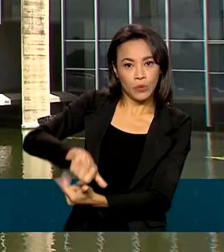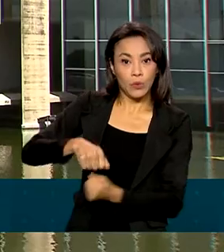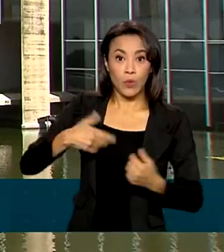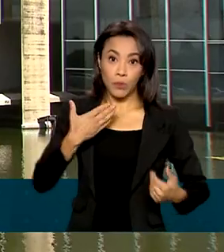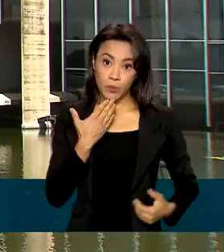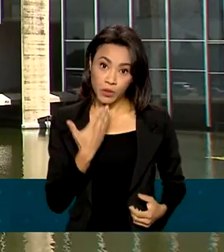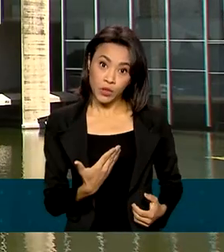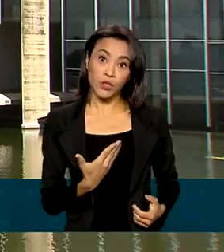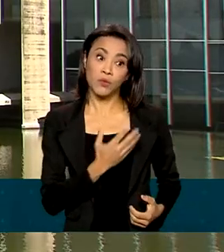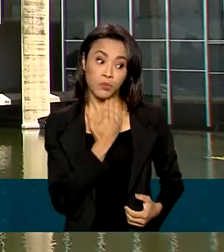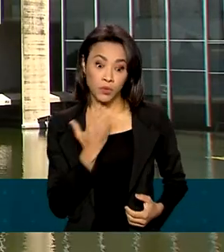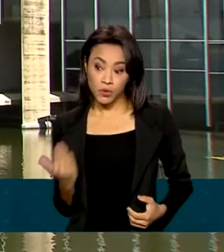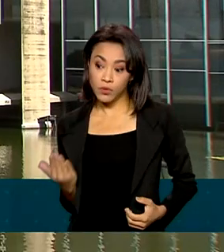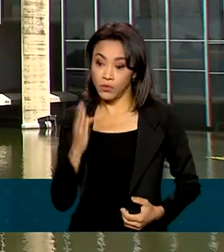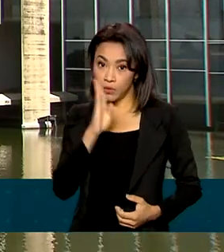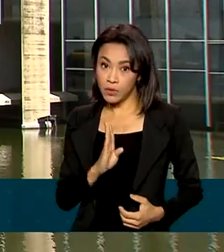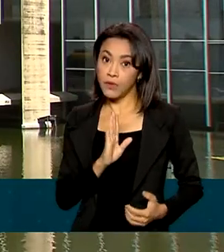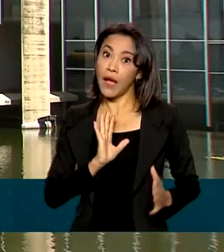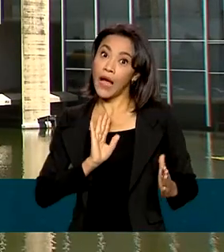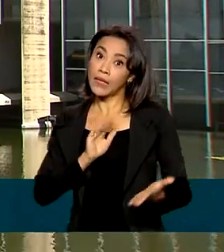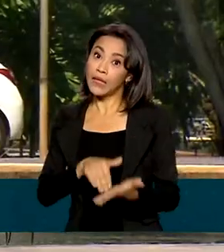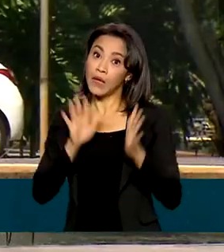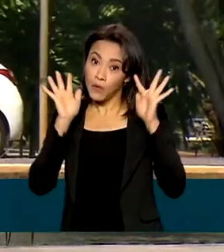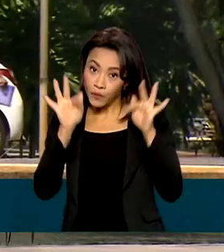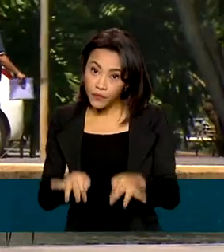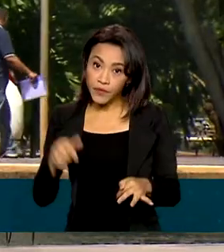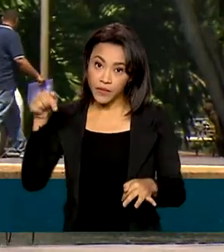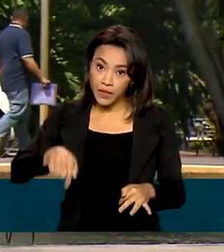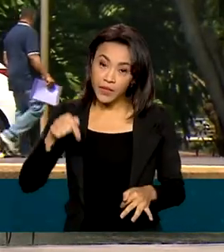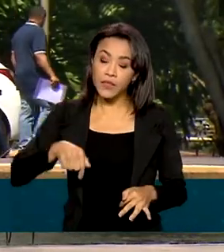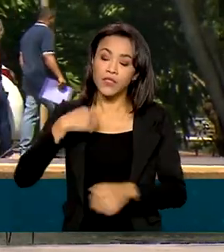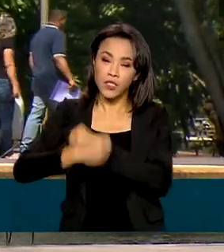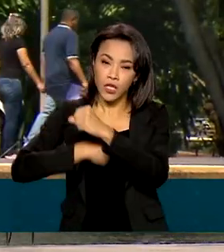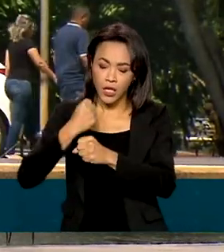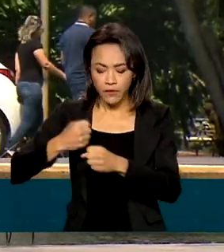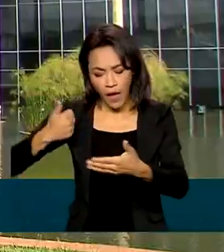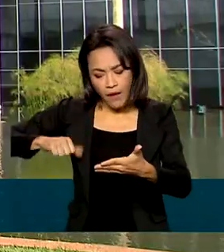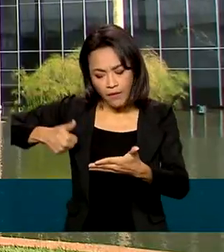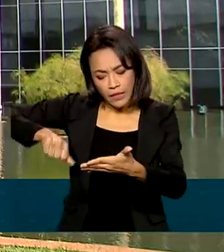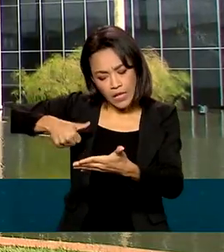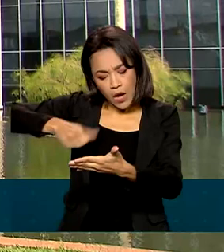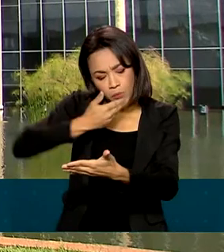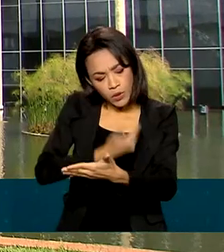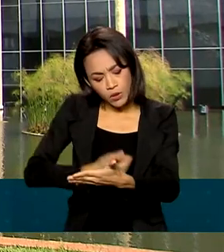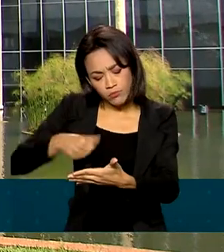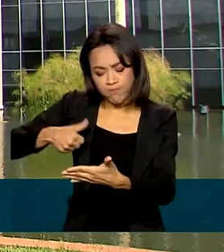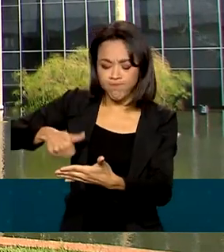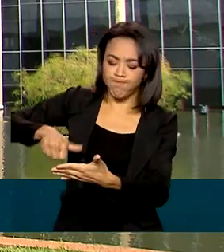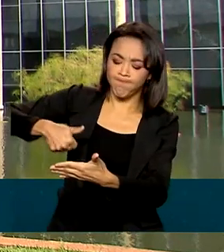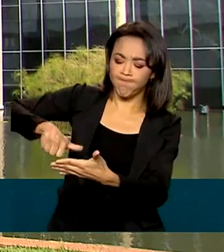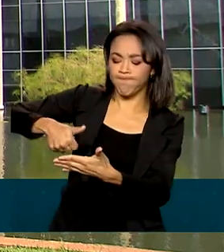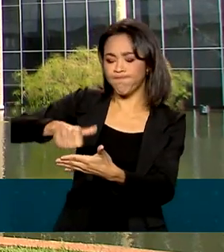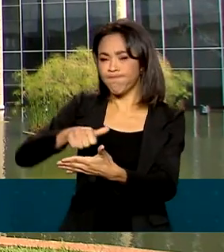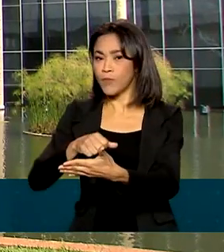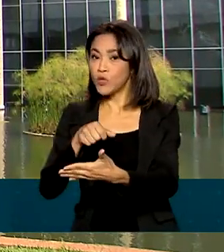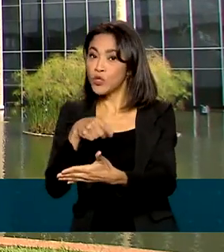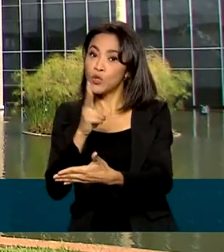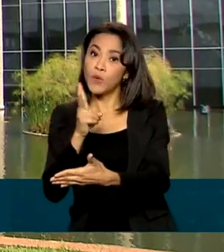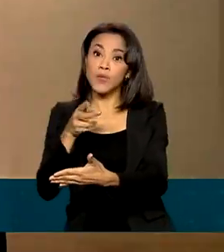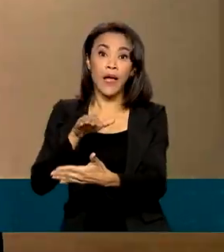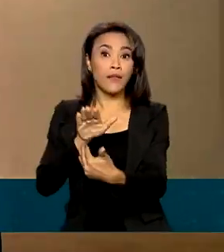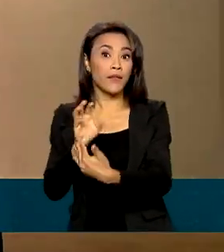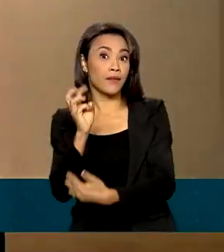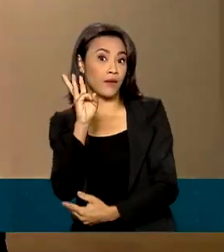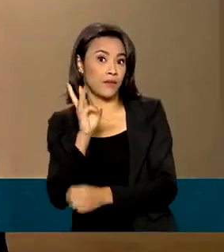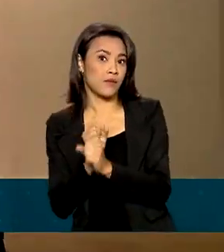deve ser encaminhado até o fim deste ano e a análise do roteiro de acessão deverá durar de dois a três anos.